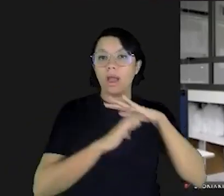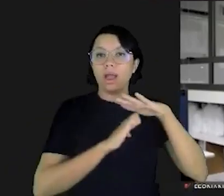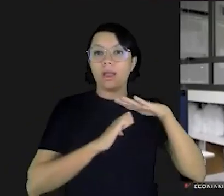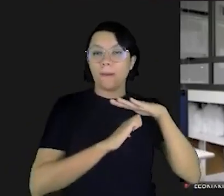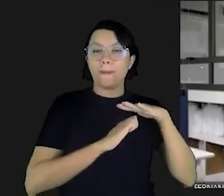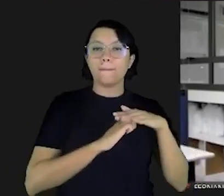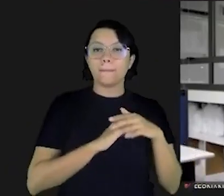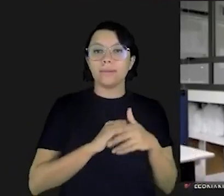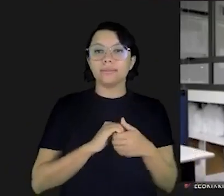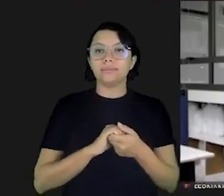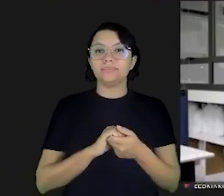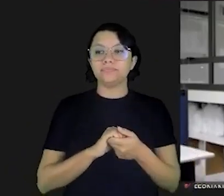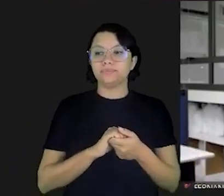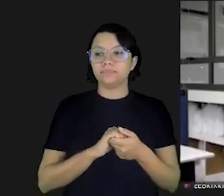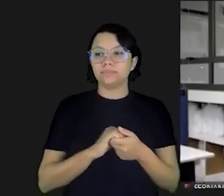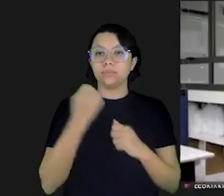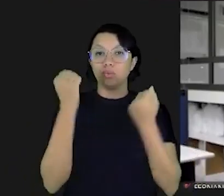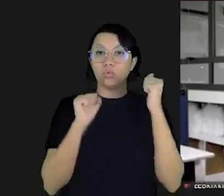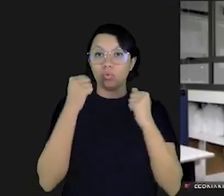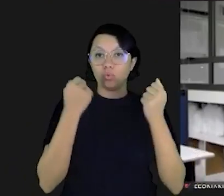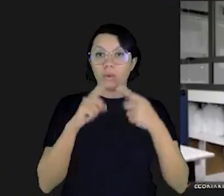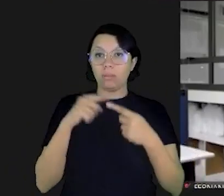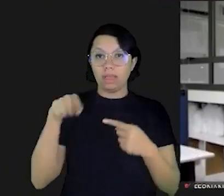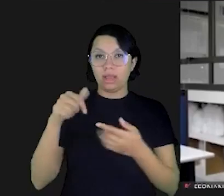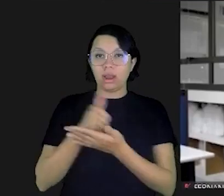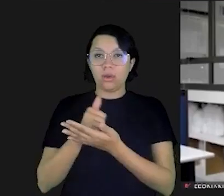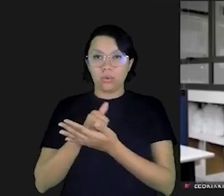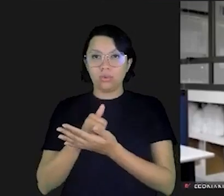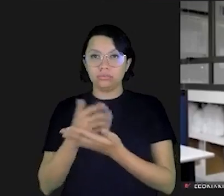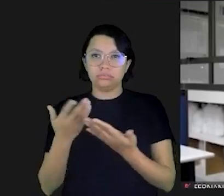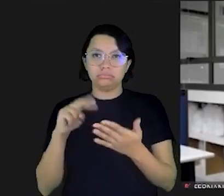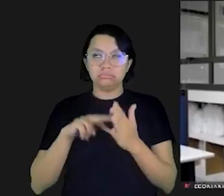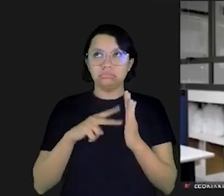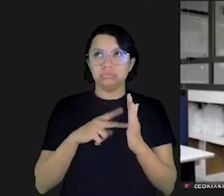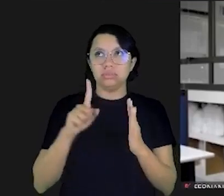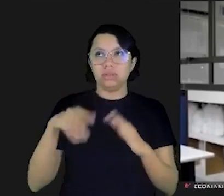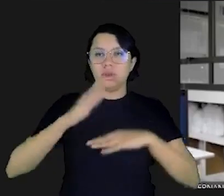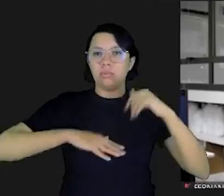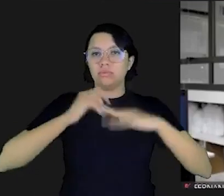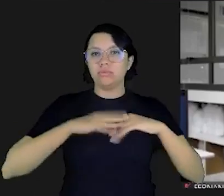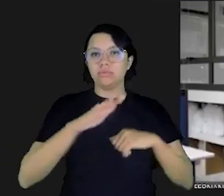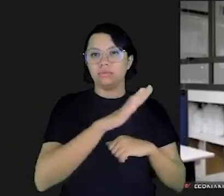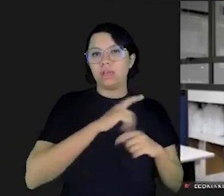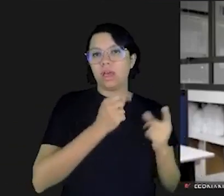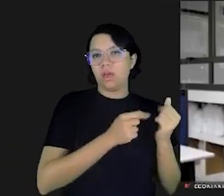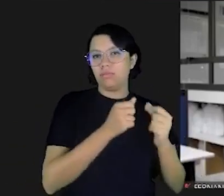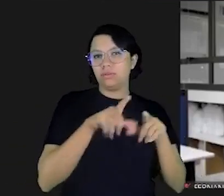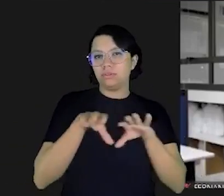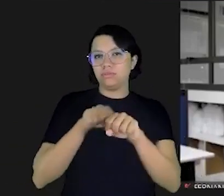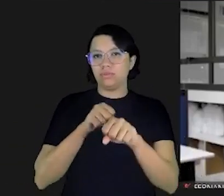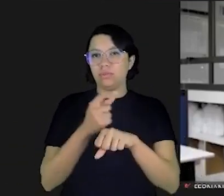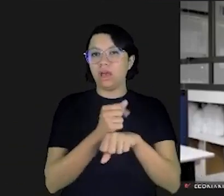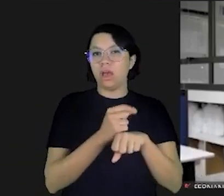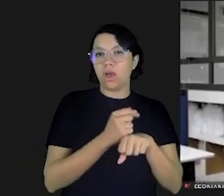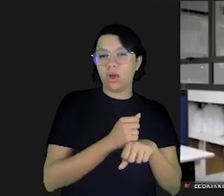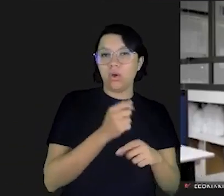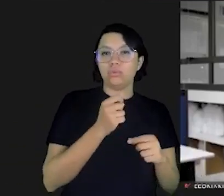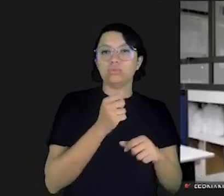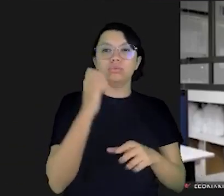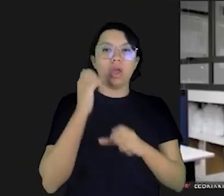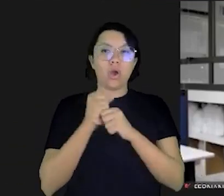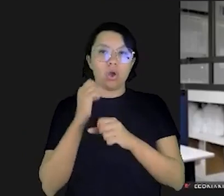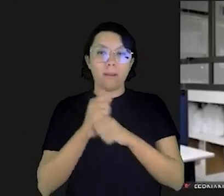controller de uma grande empresa uma indústria mas ele é o controller ou seja ele é um profissional da área de finanças